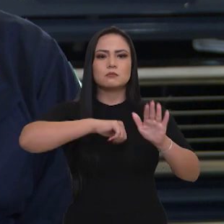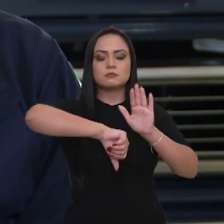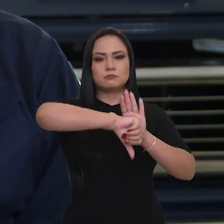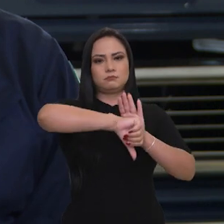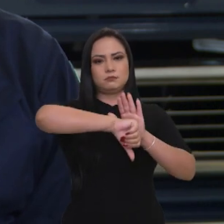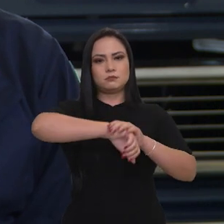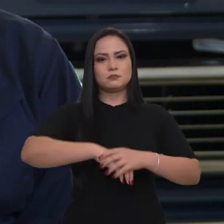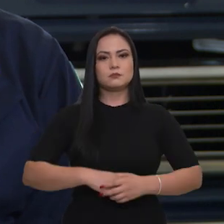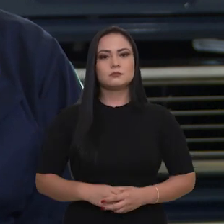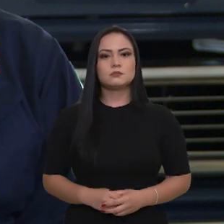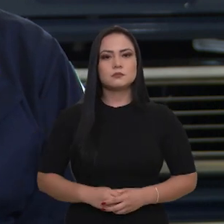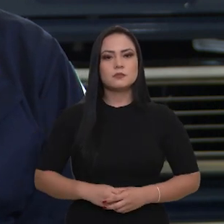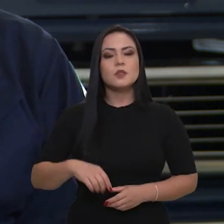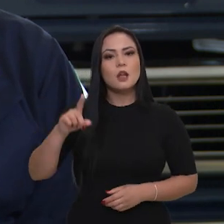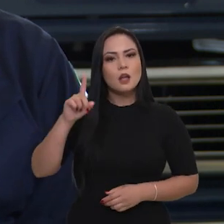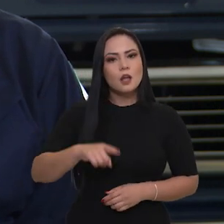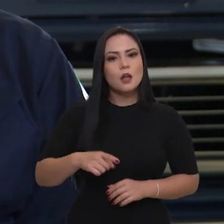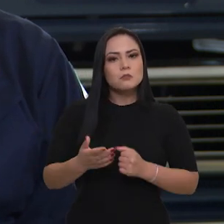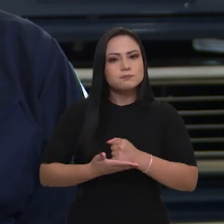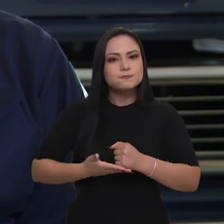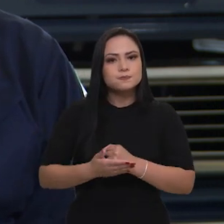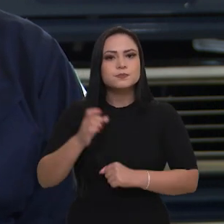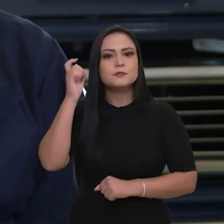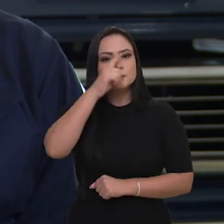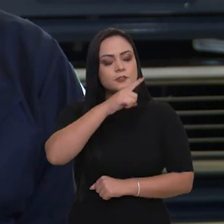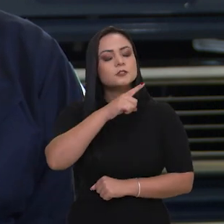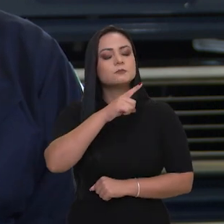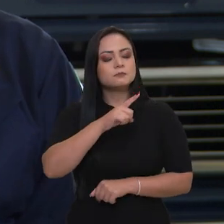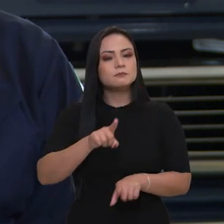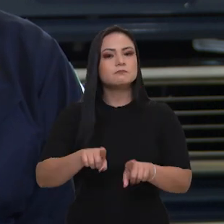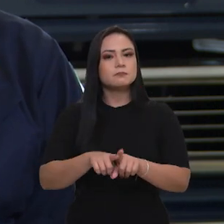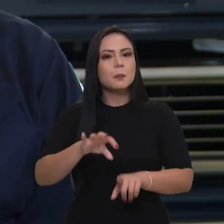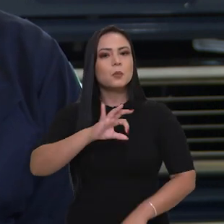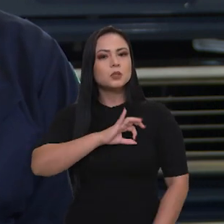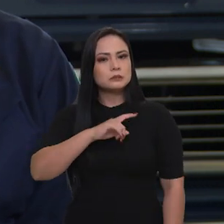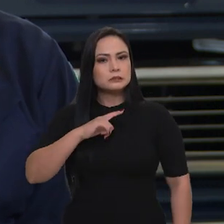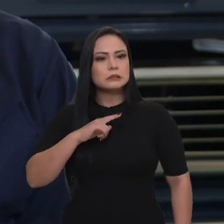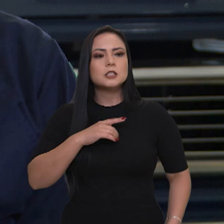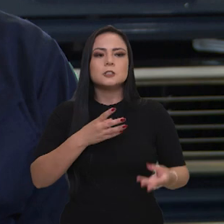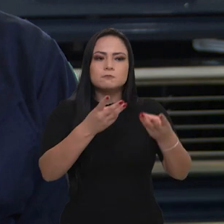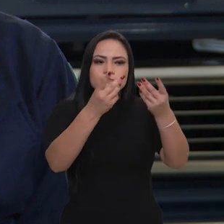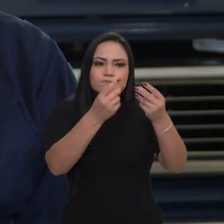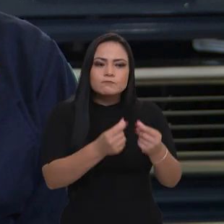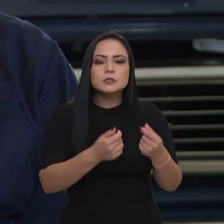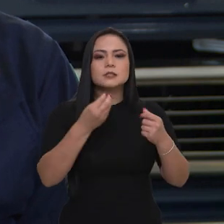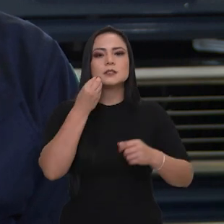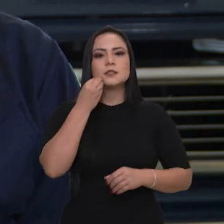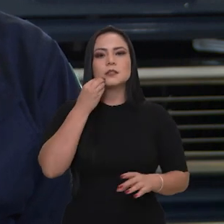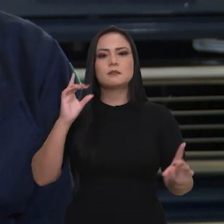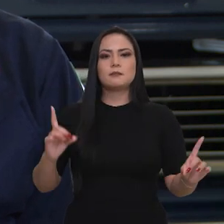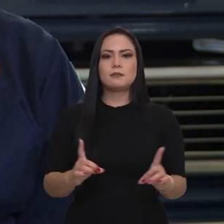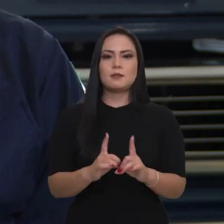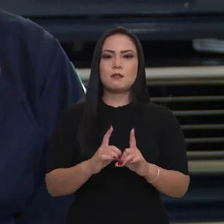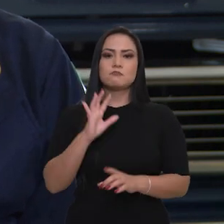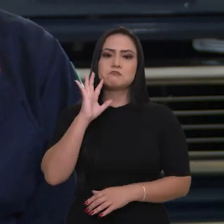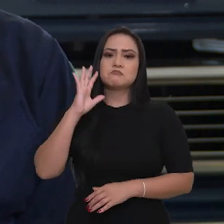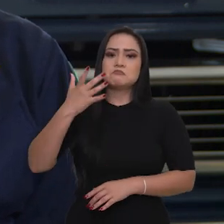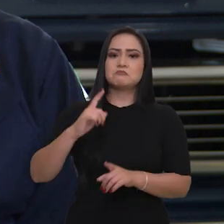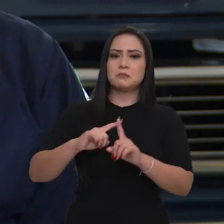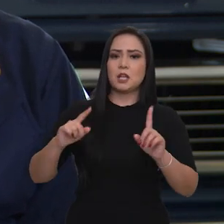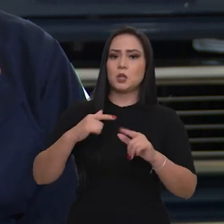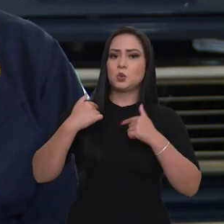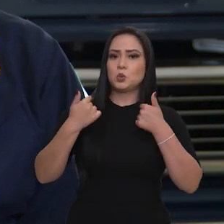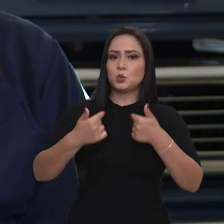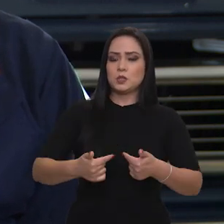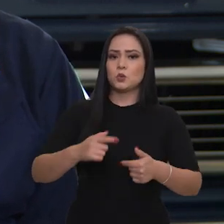esses crimes. Esse é um ponto complexo, sim, e é um ponto que a Polícia tem se esmerado em atender. Mas, como eu